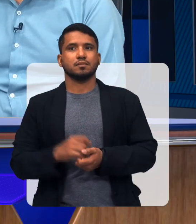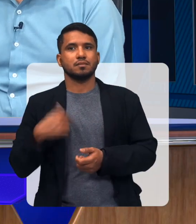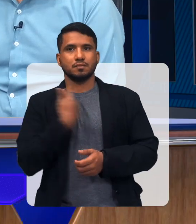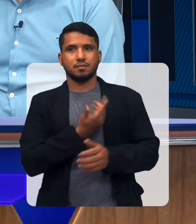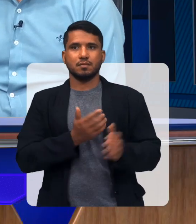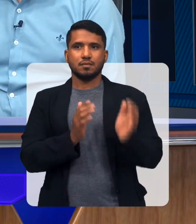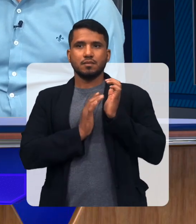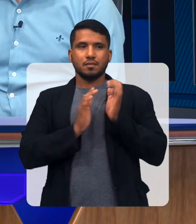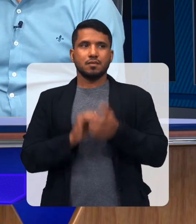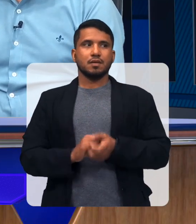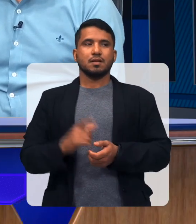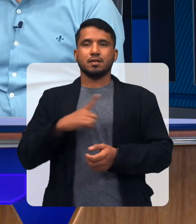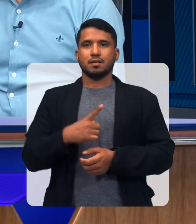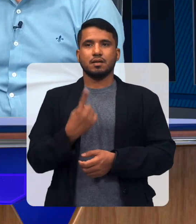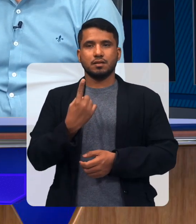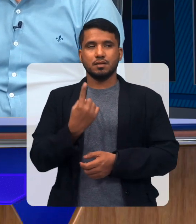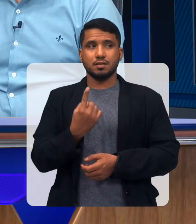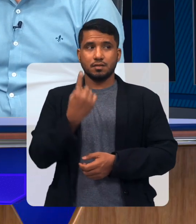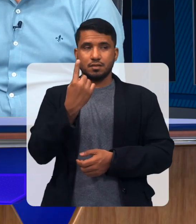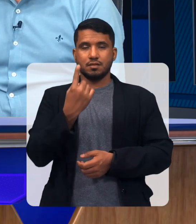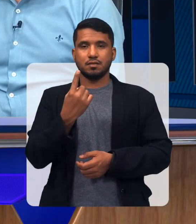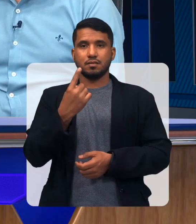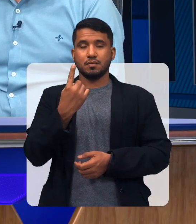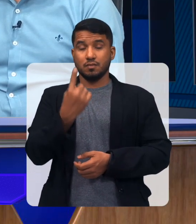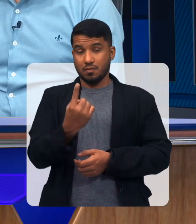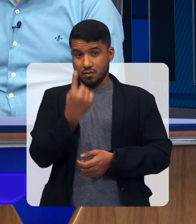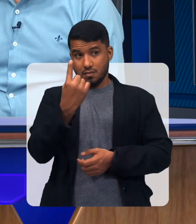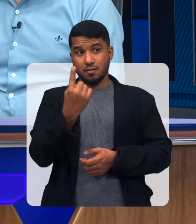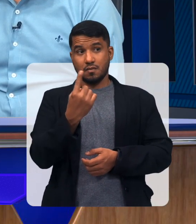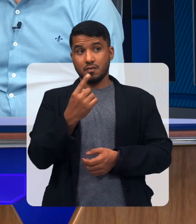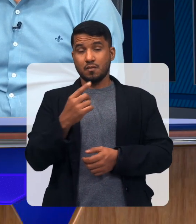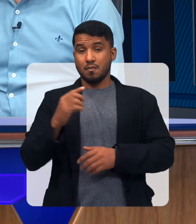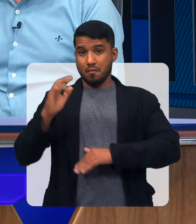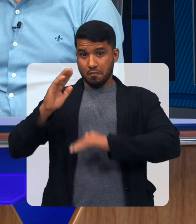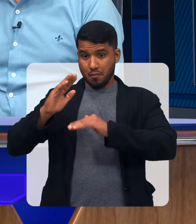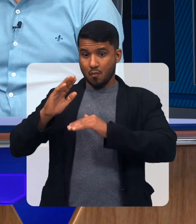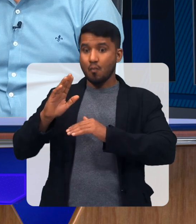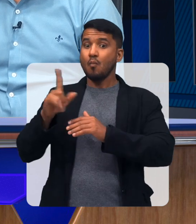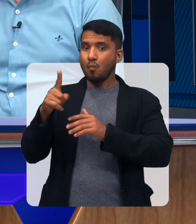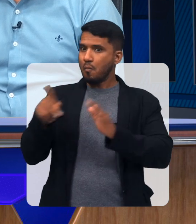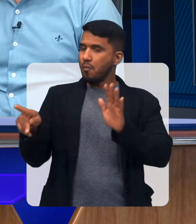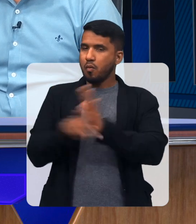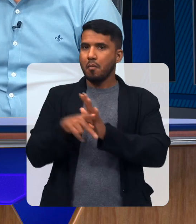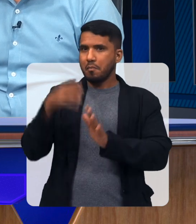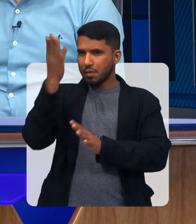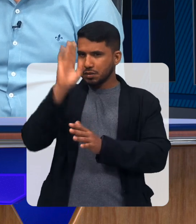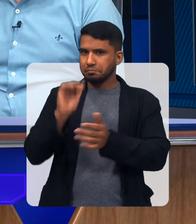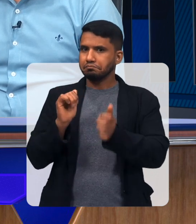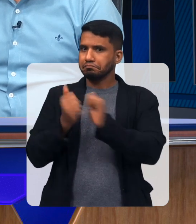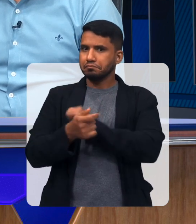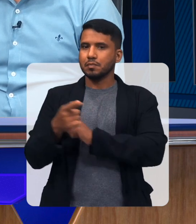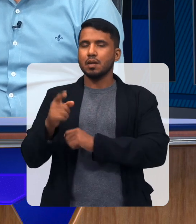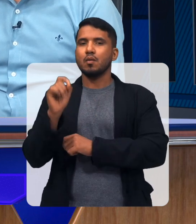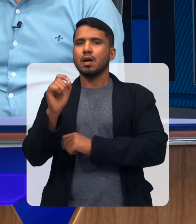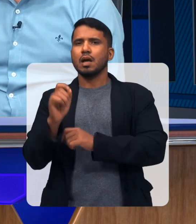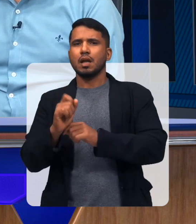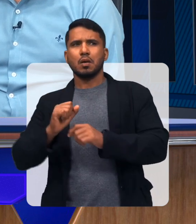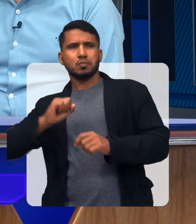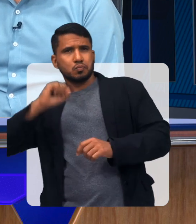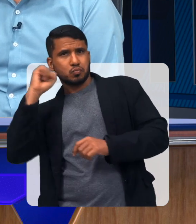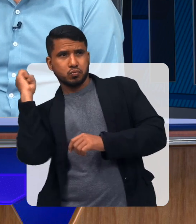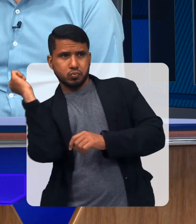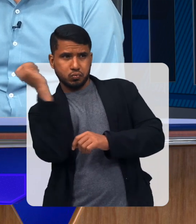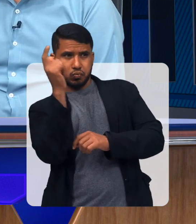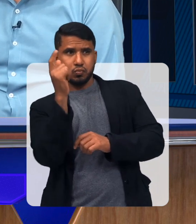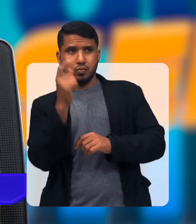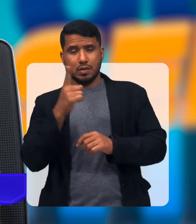nossa APAE nós temos uma atleta brasileira Que é de lançamento de dardo Ela